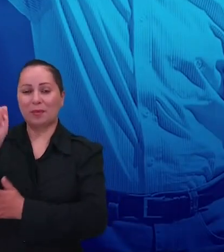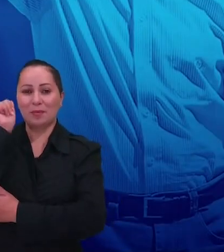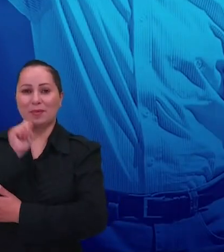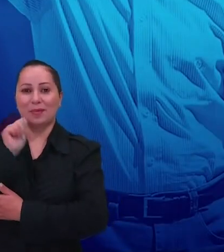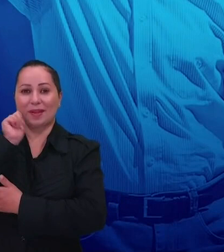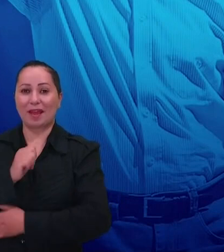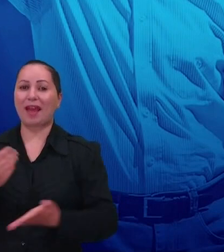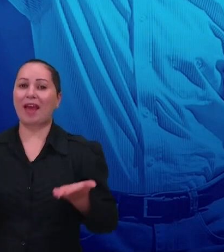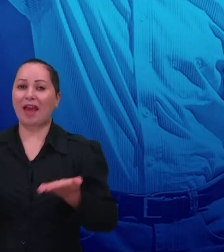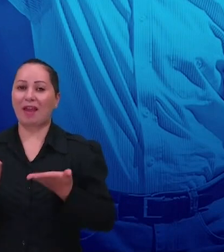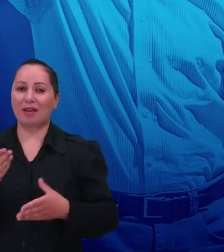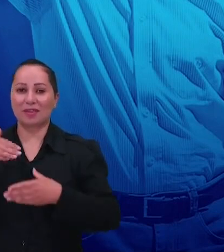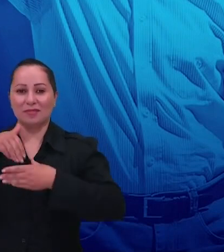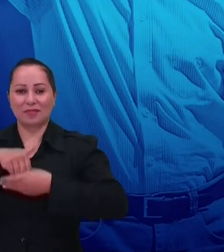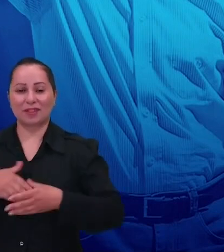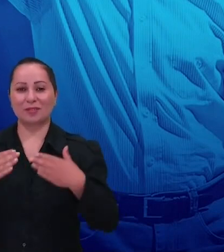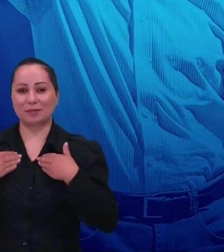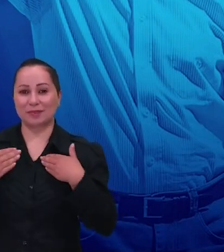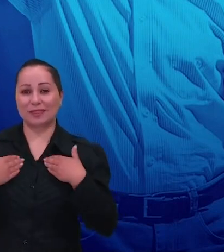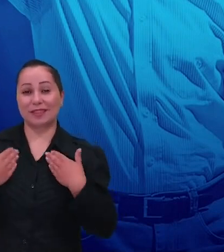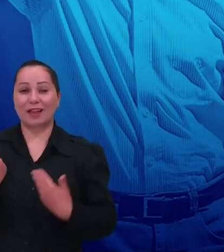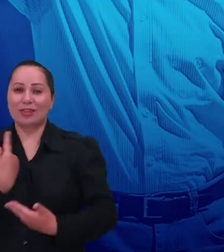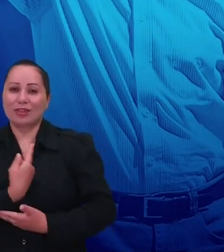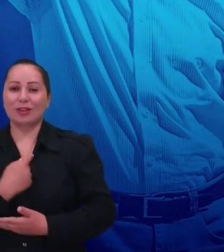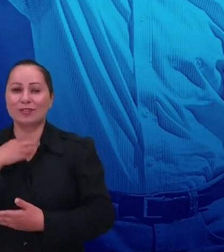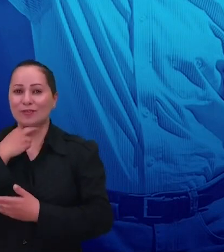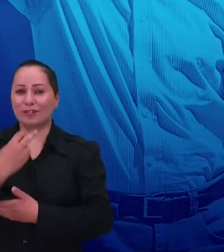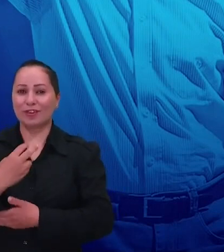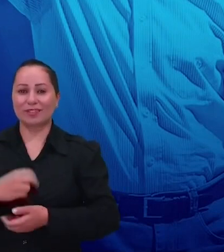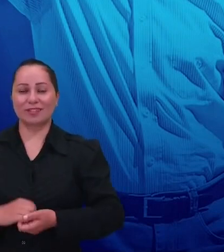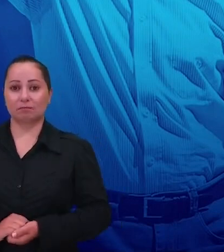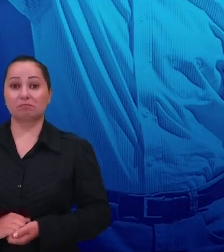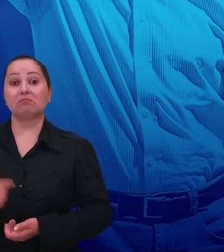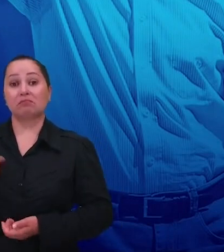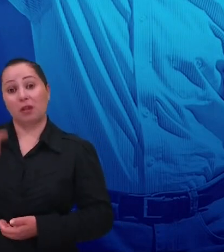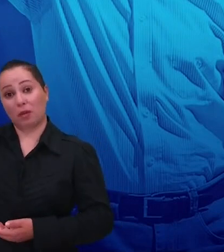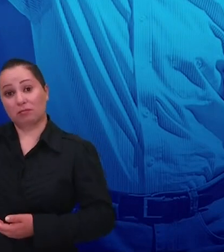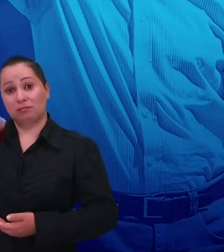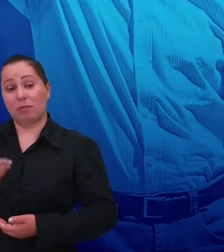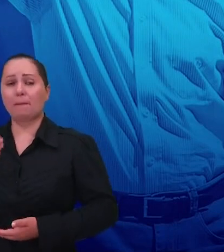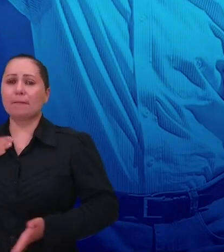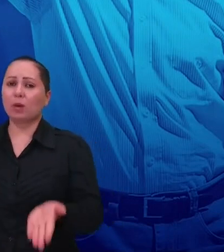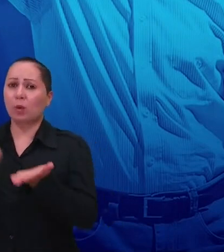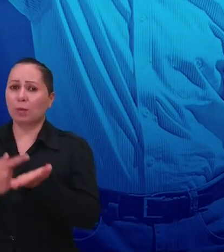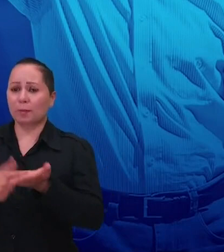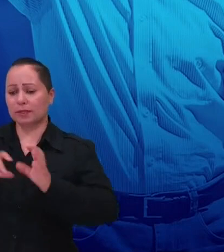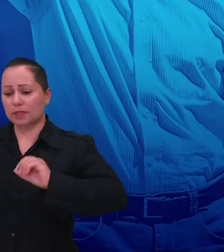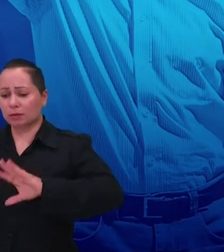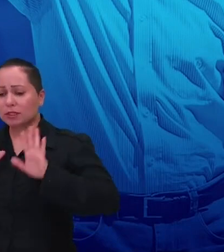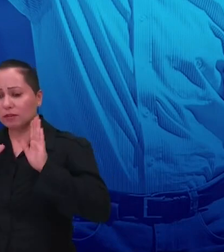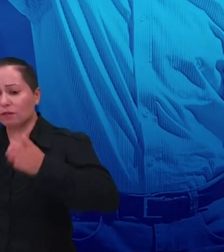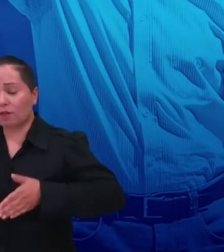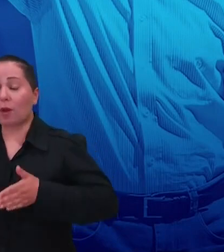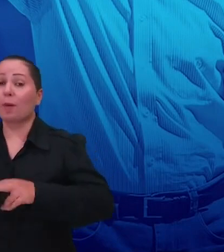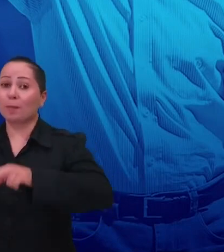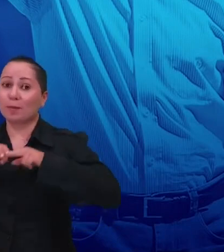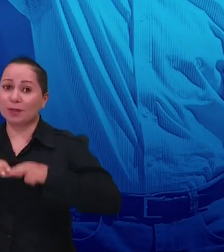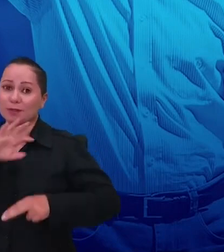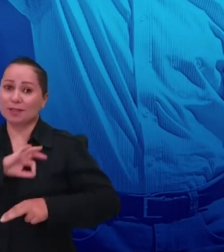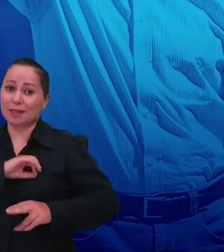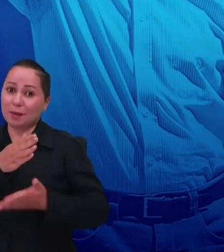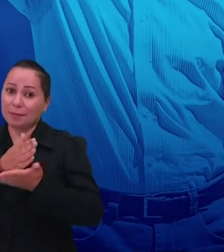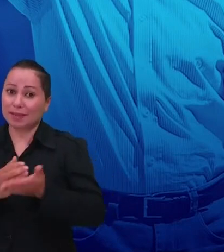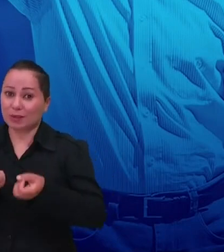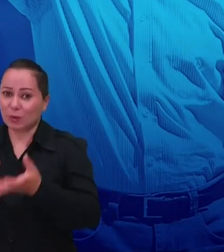feminina. Jennifer 12222. A vez da nossa voz. Eu sou o Thiago Deleon, meu compromisso é com a educação. Por isso, eu vou doar